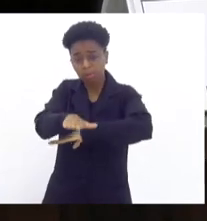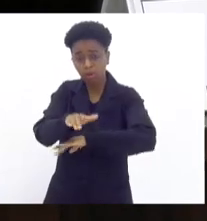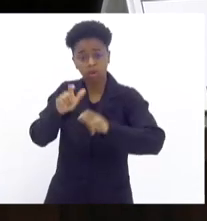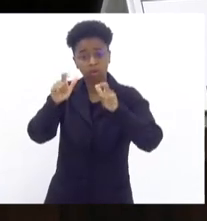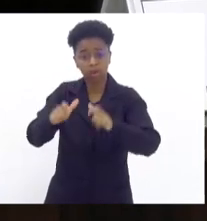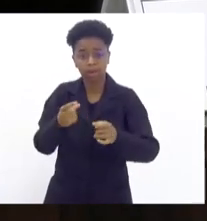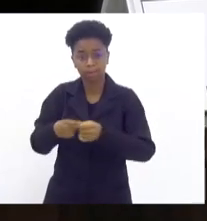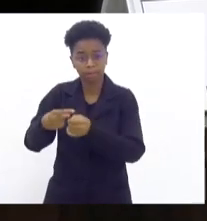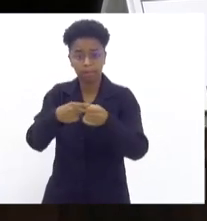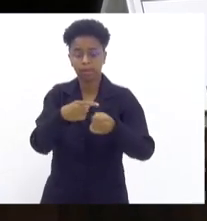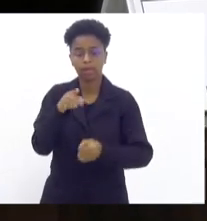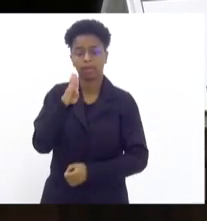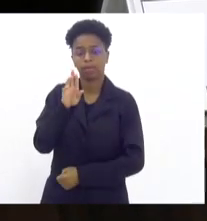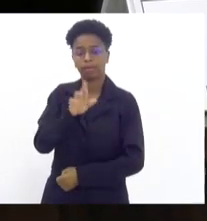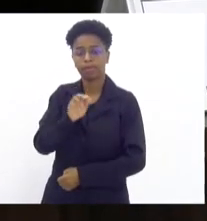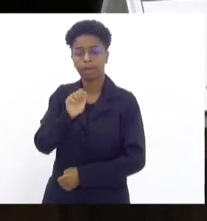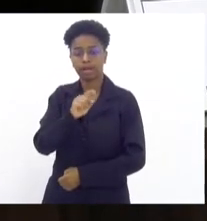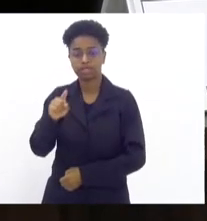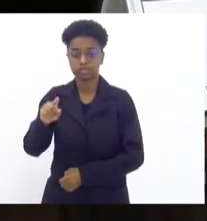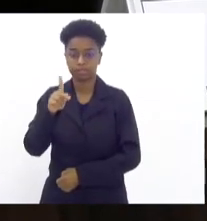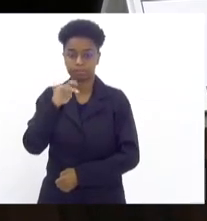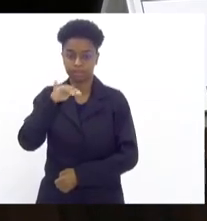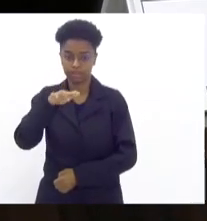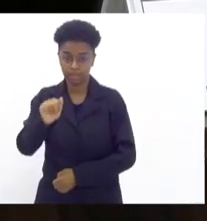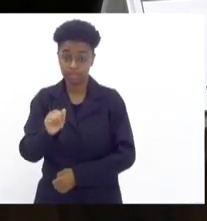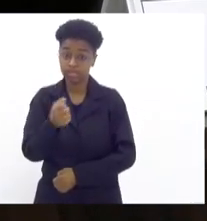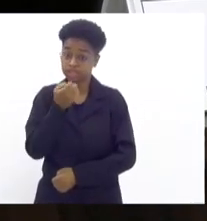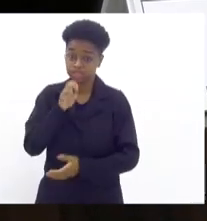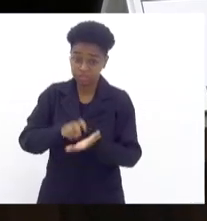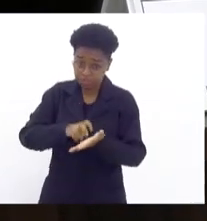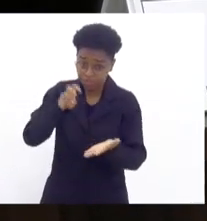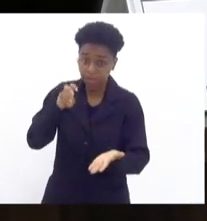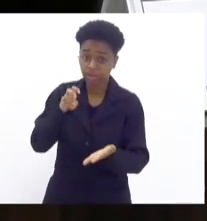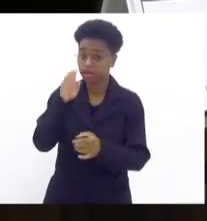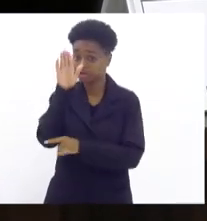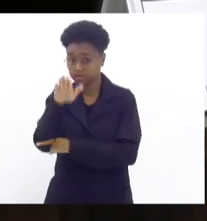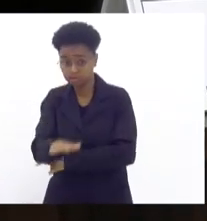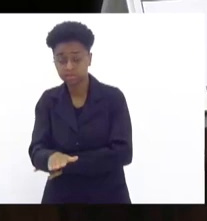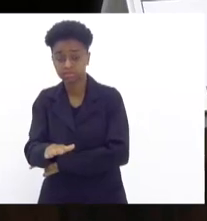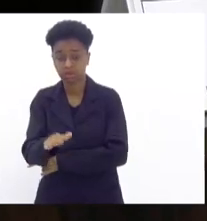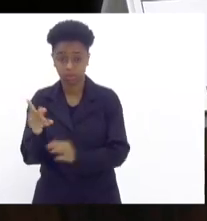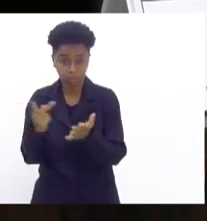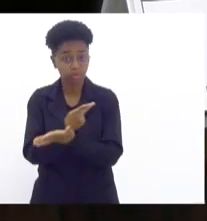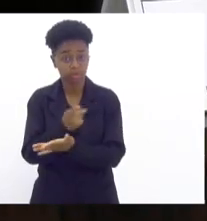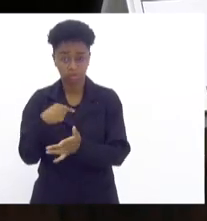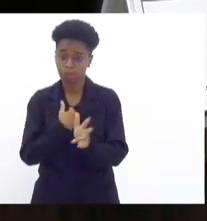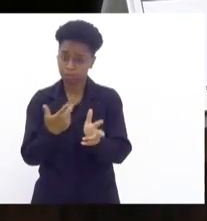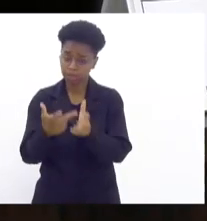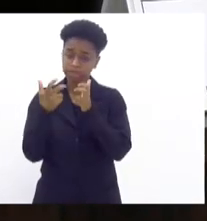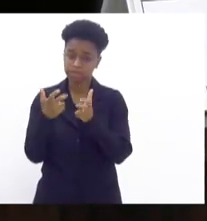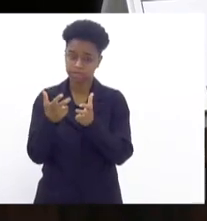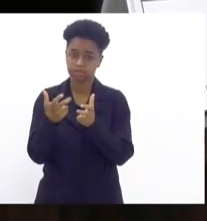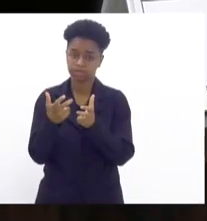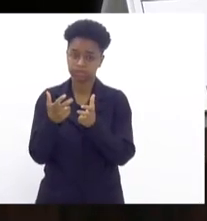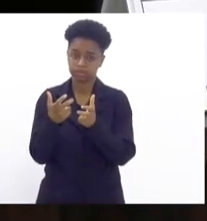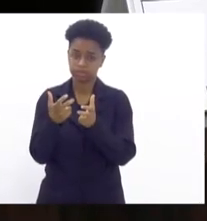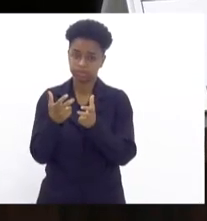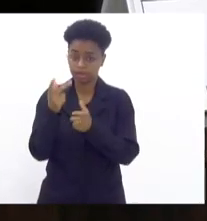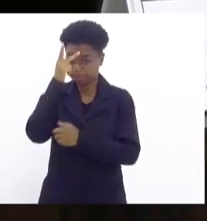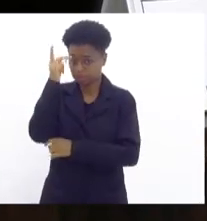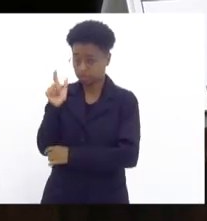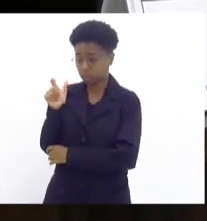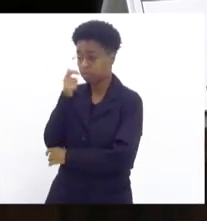de Pina. E, de manhã, de tarde, a gente percebe um carinha com um